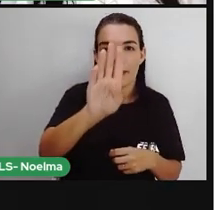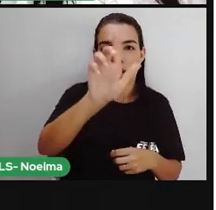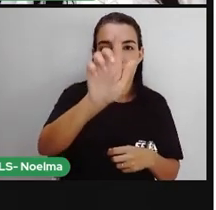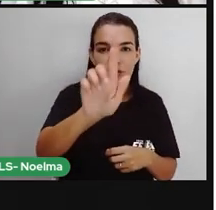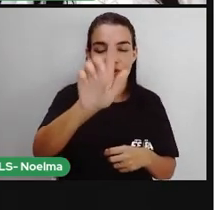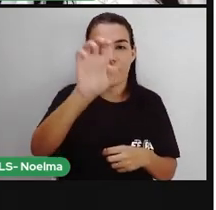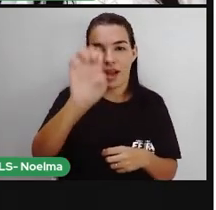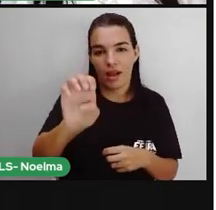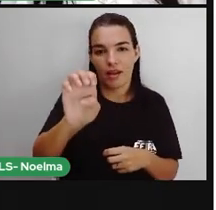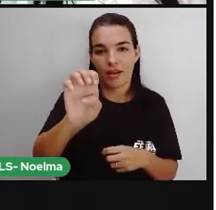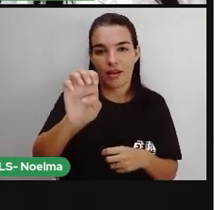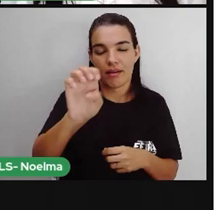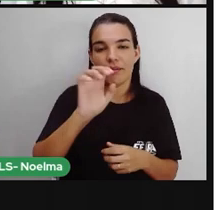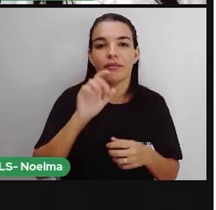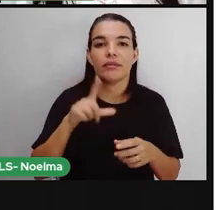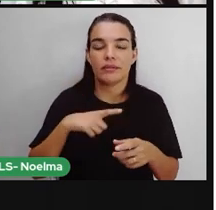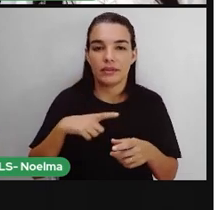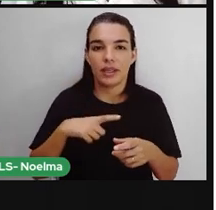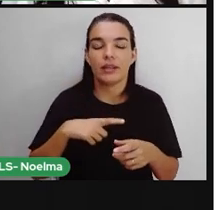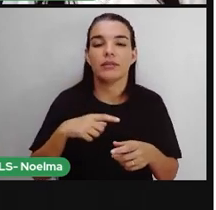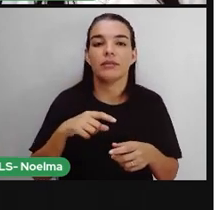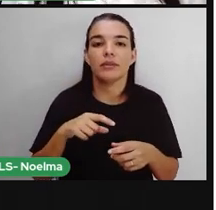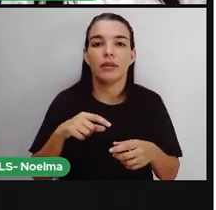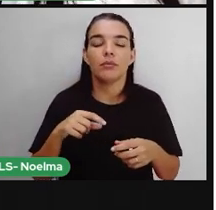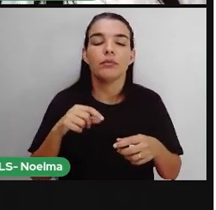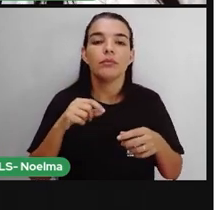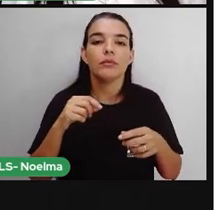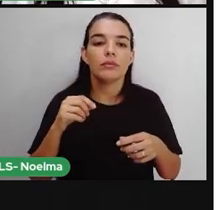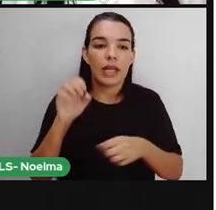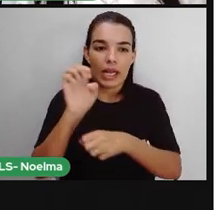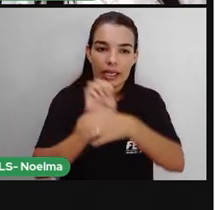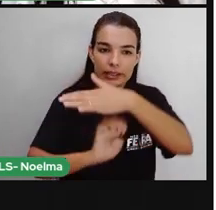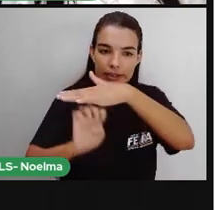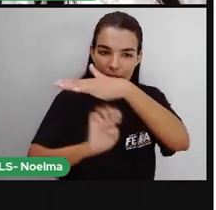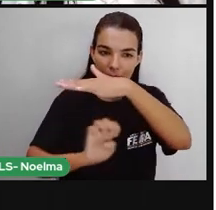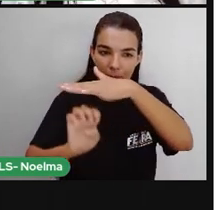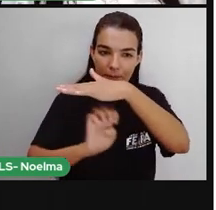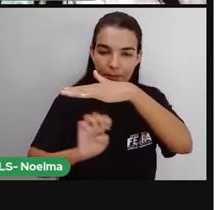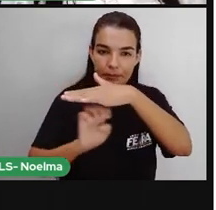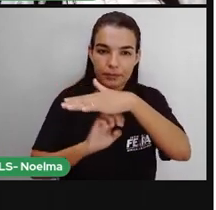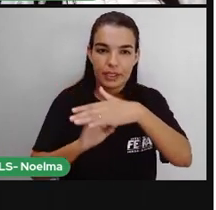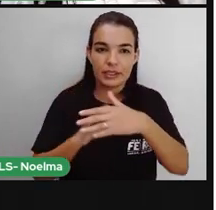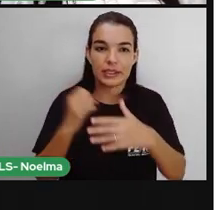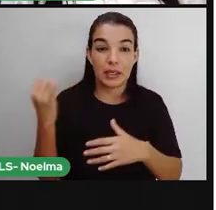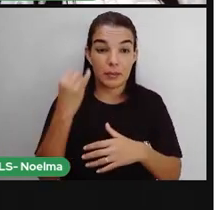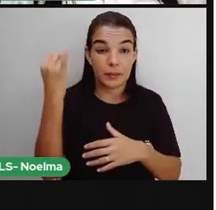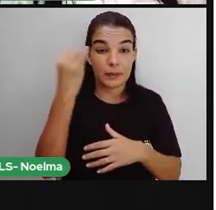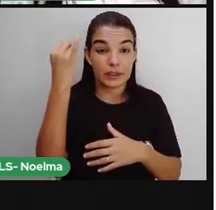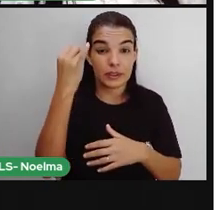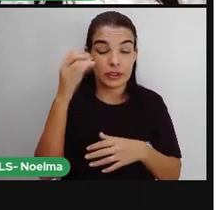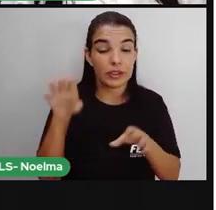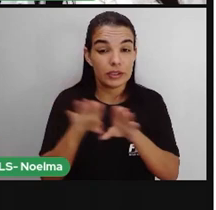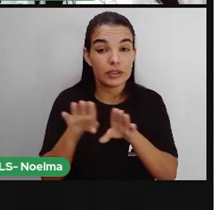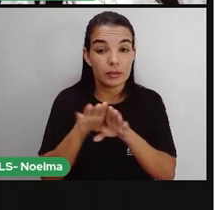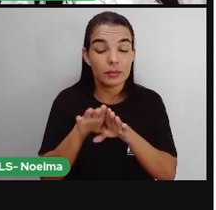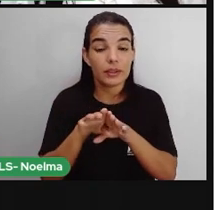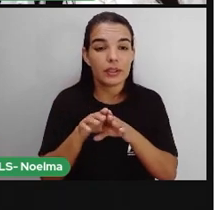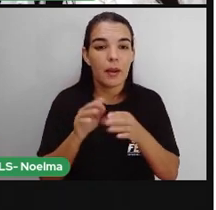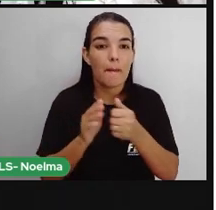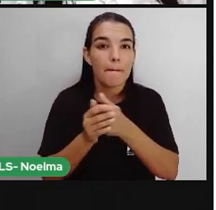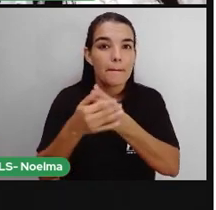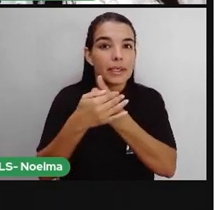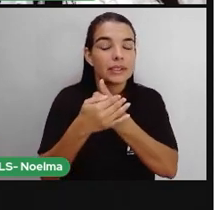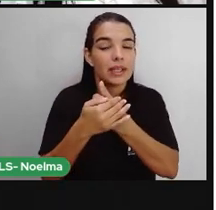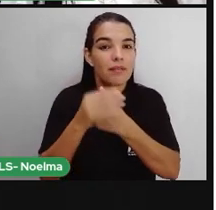Estatística, né? Que é o IBGE. Gente, quando a gente fala que é o bioma considerado o bioma mais preservado do